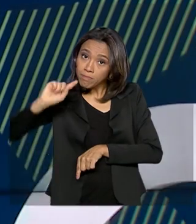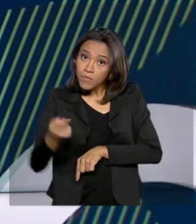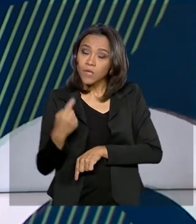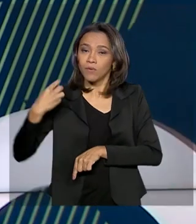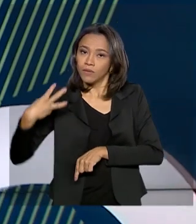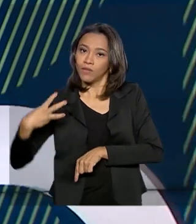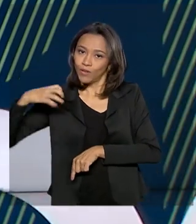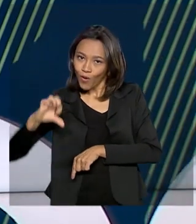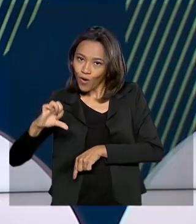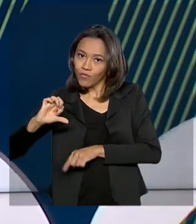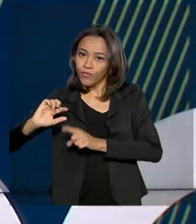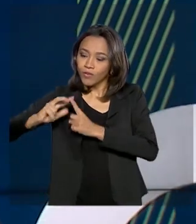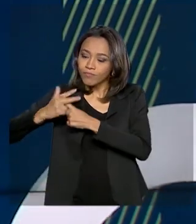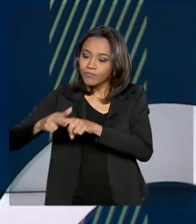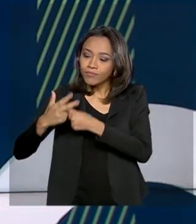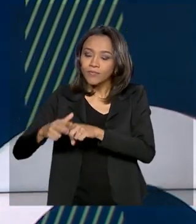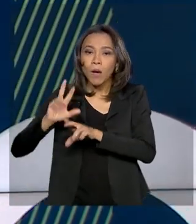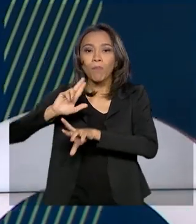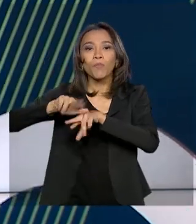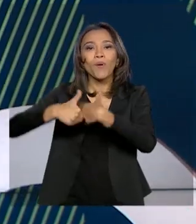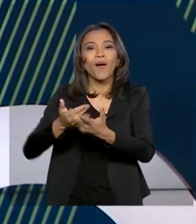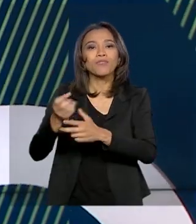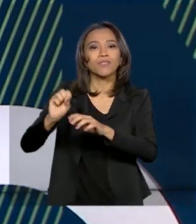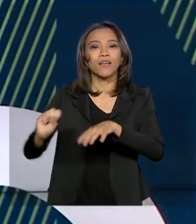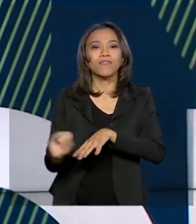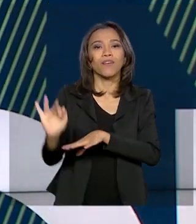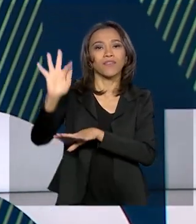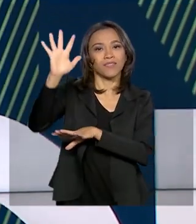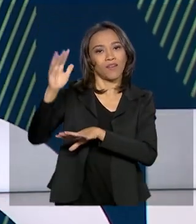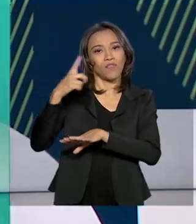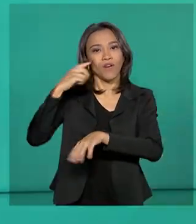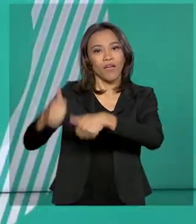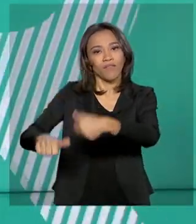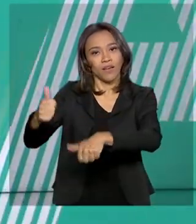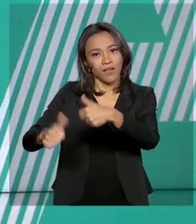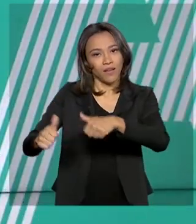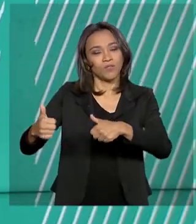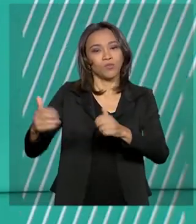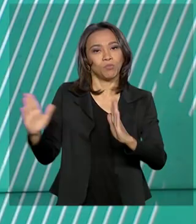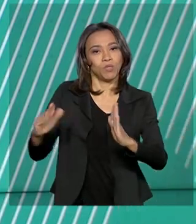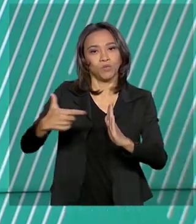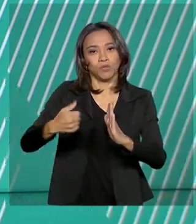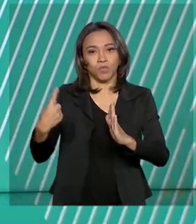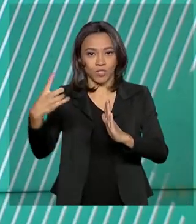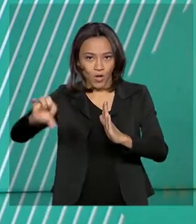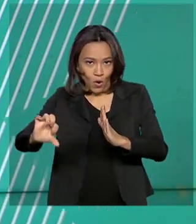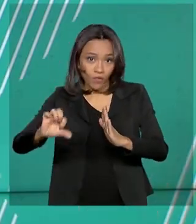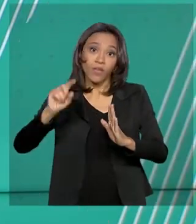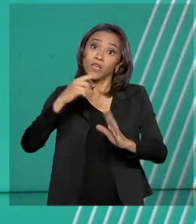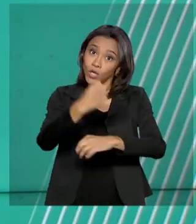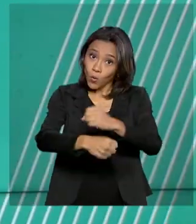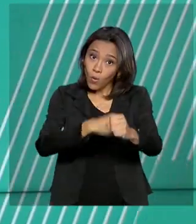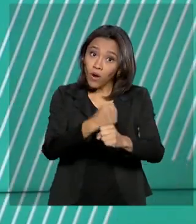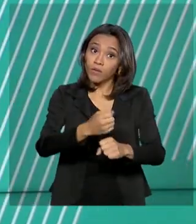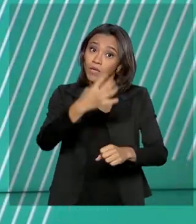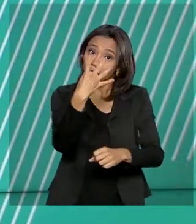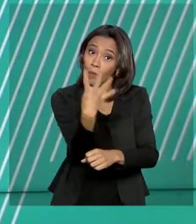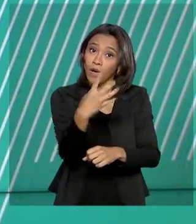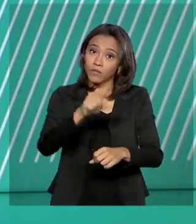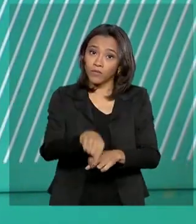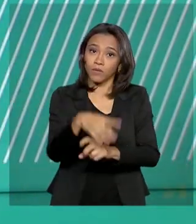foi alterado devido à revisão da inflação oficial de 2019, que fechou o ano em 4